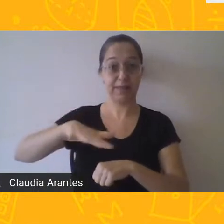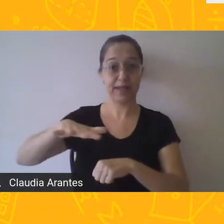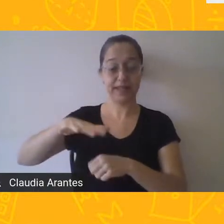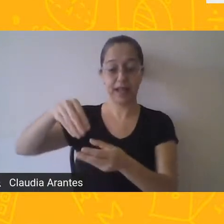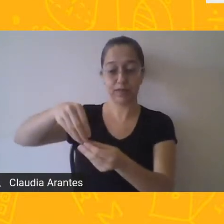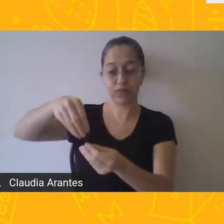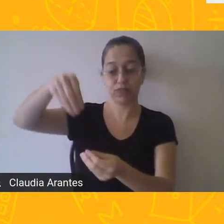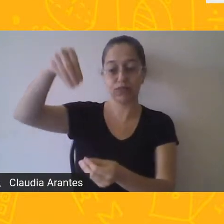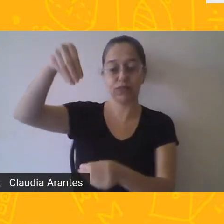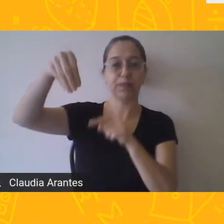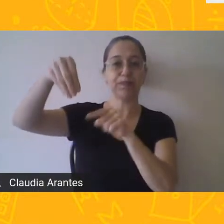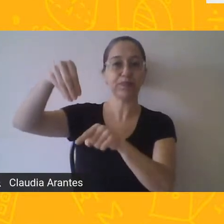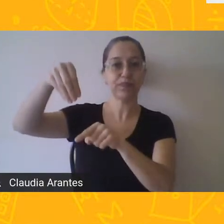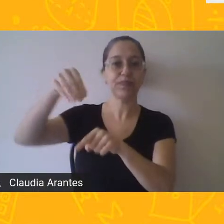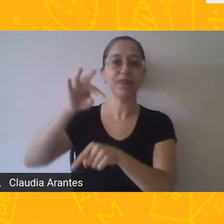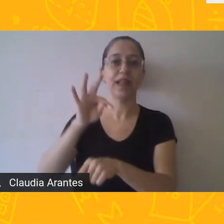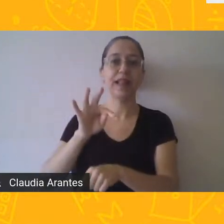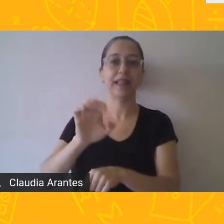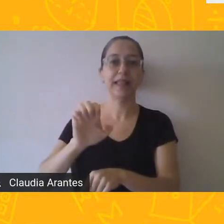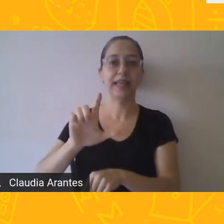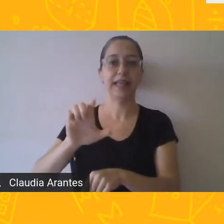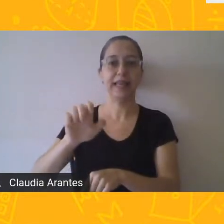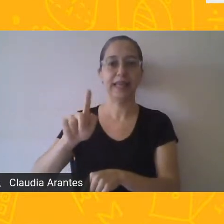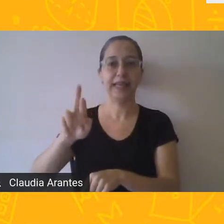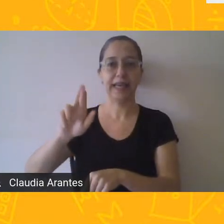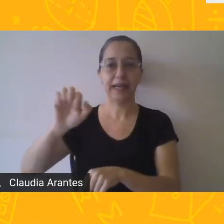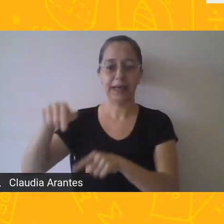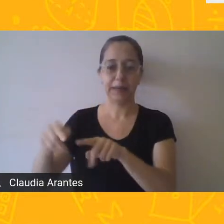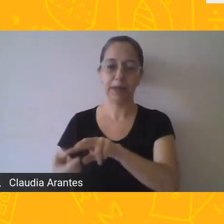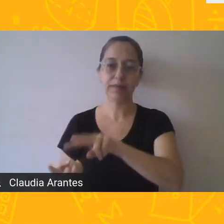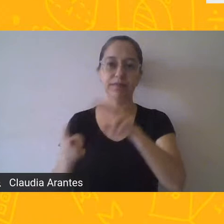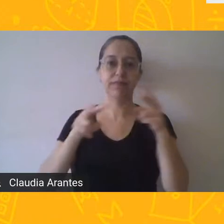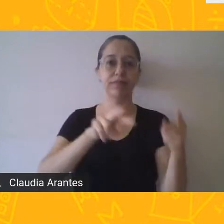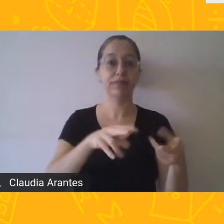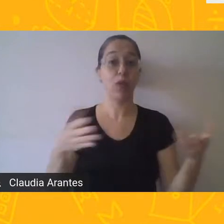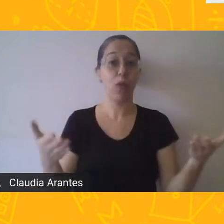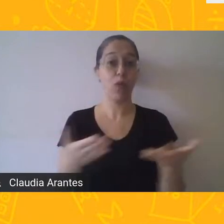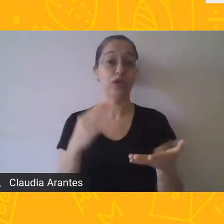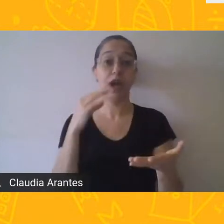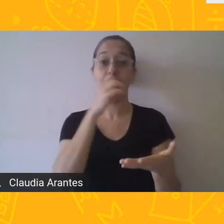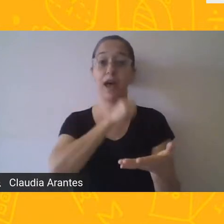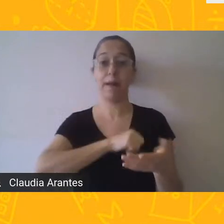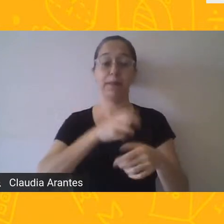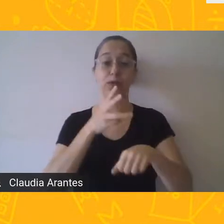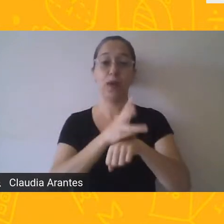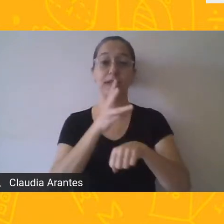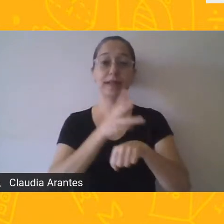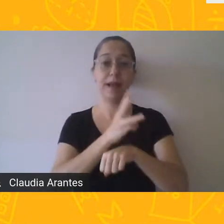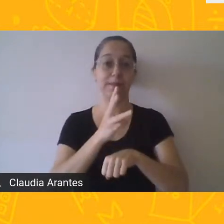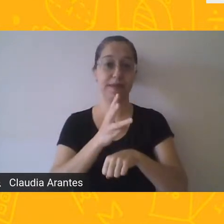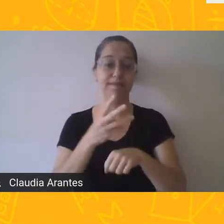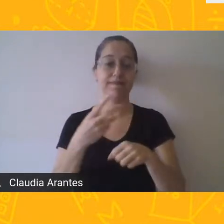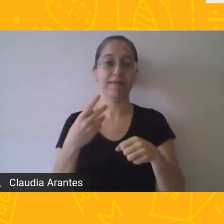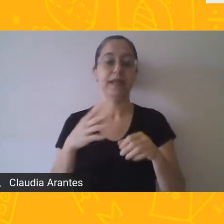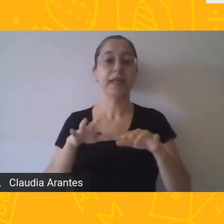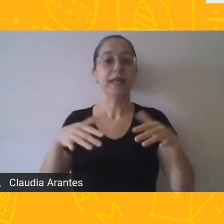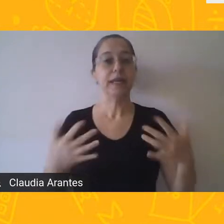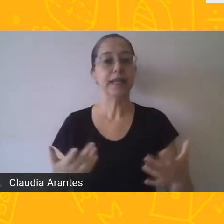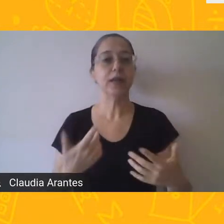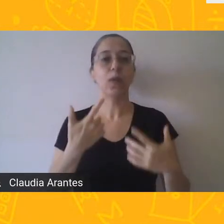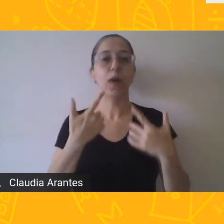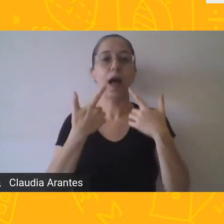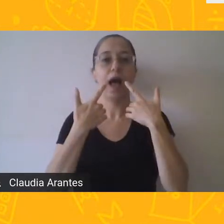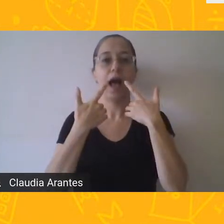Então, é interessante que nós observemos sempre essa questão, porque a língua é viva e ela vive em